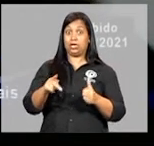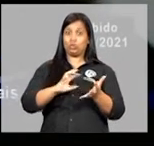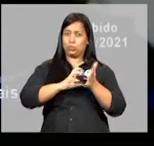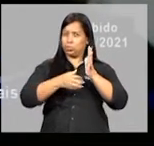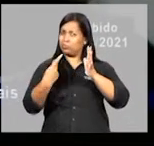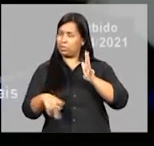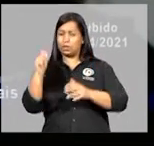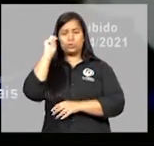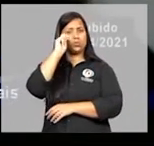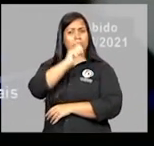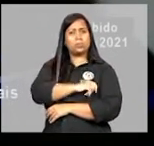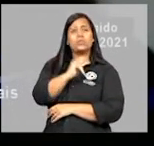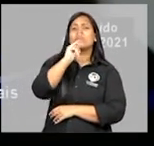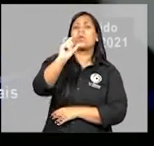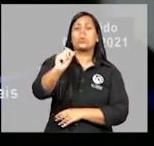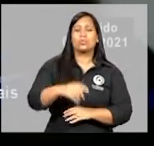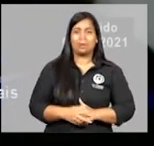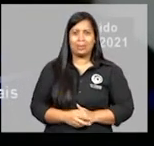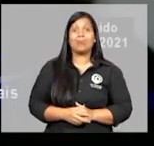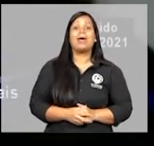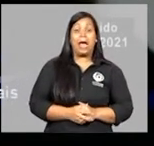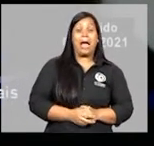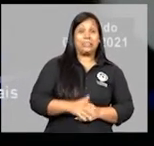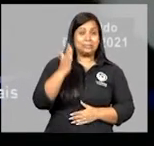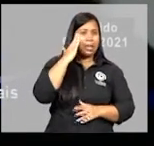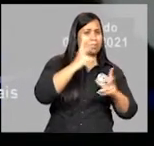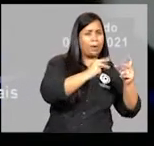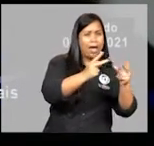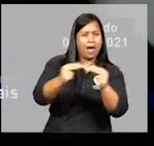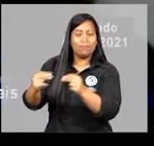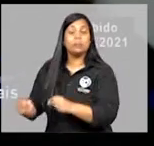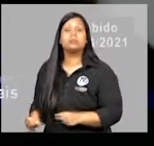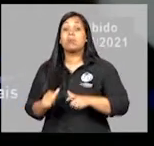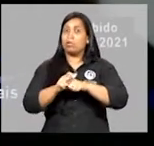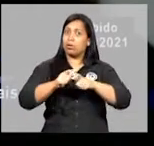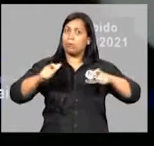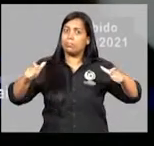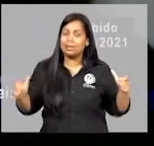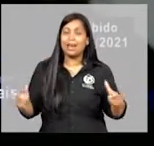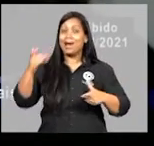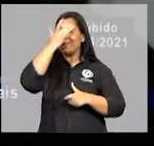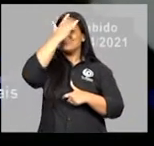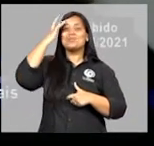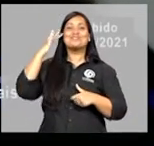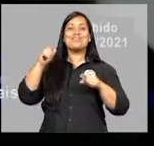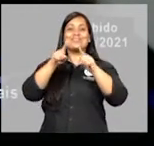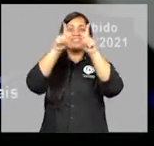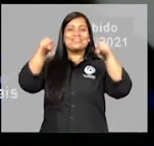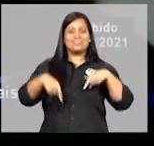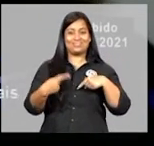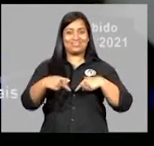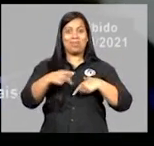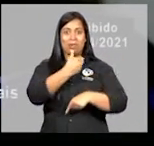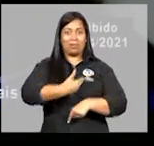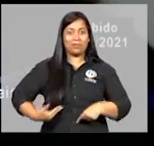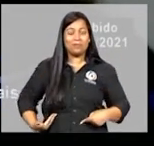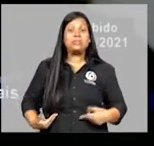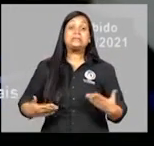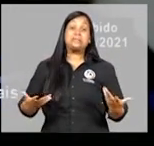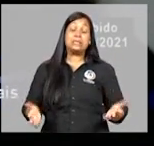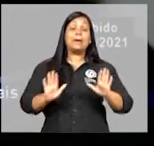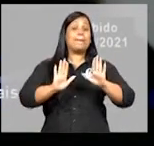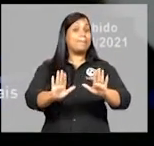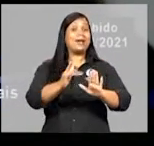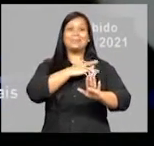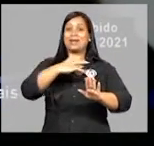necessidade de ampliar a vacinação entre servidores municipais que atuam na linha de frente no combate à Covid-19, mas